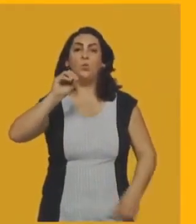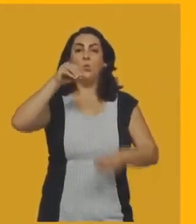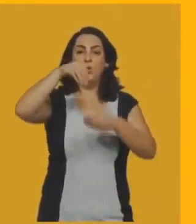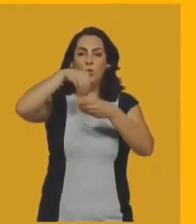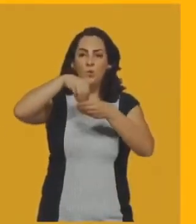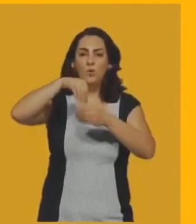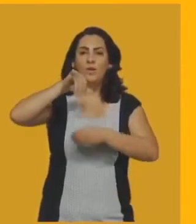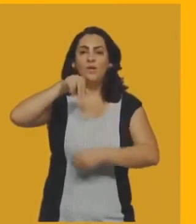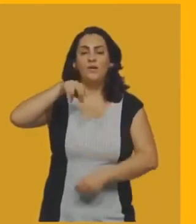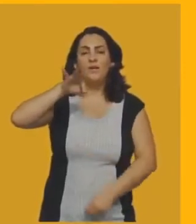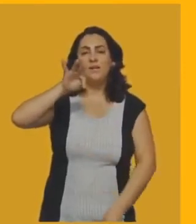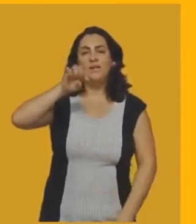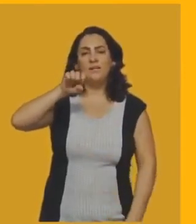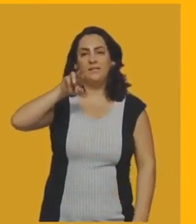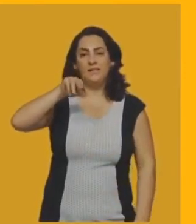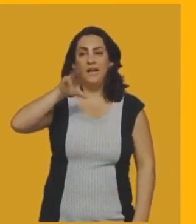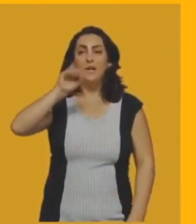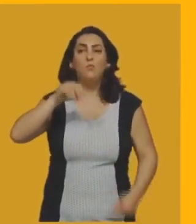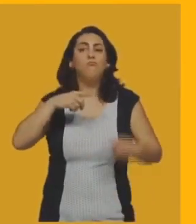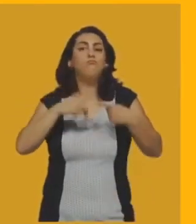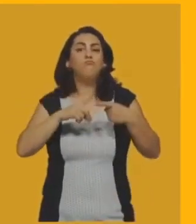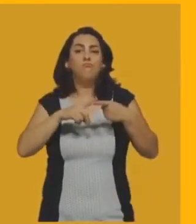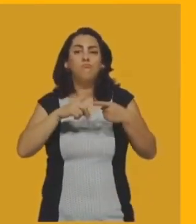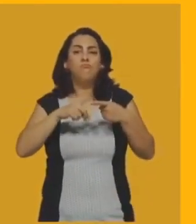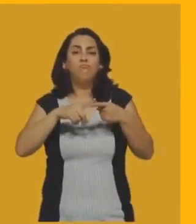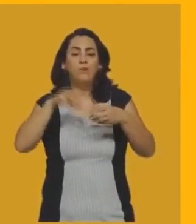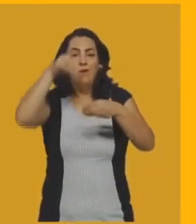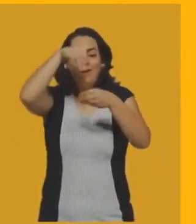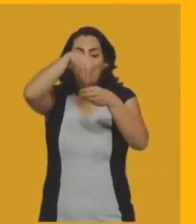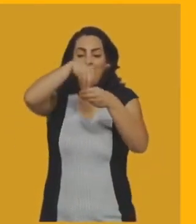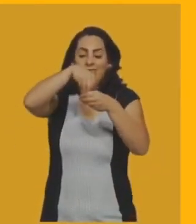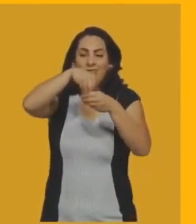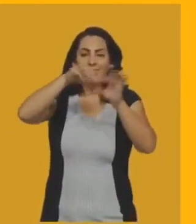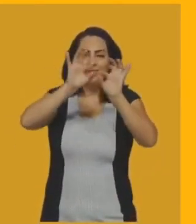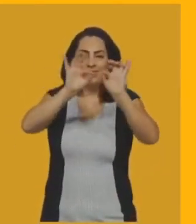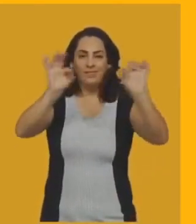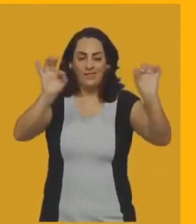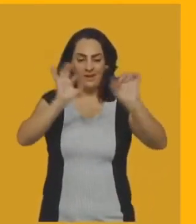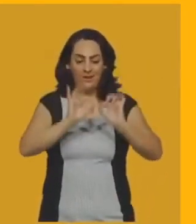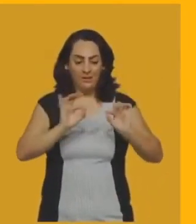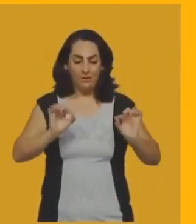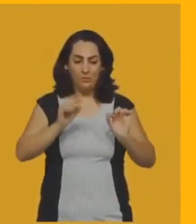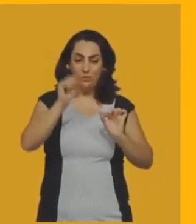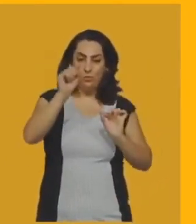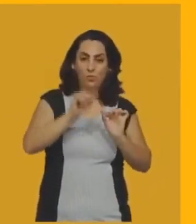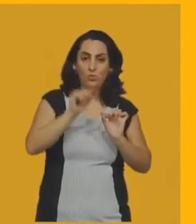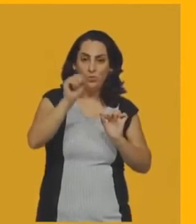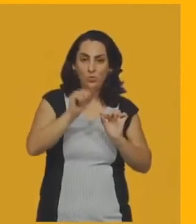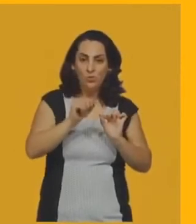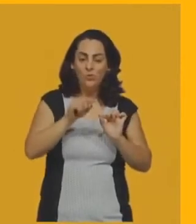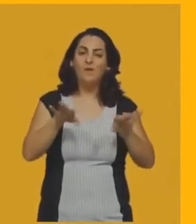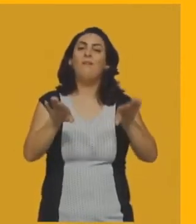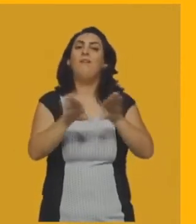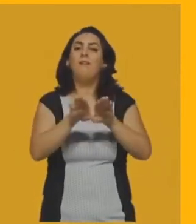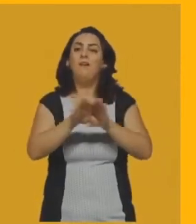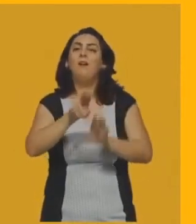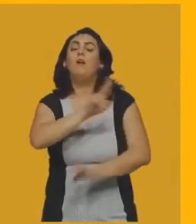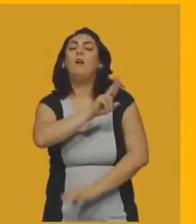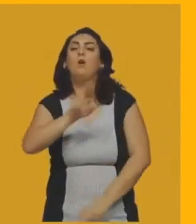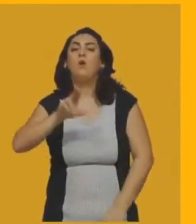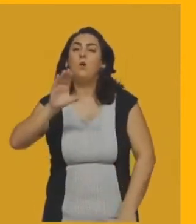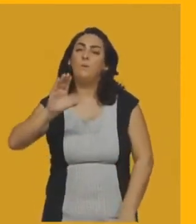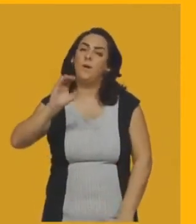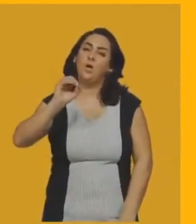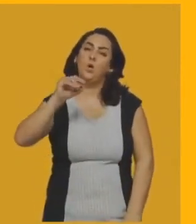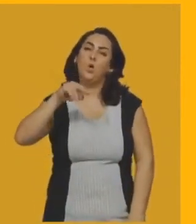alternos internos, né, traçados, né, entre duas retas paralelas,